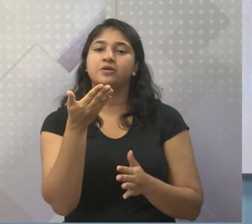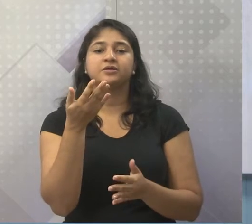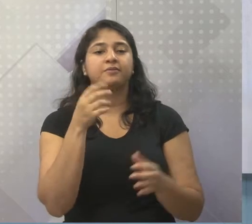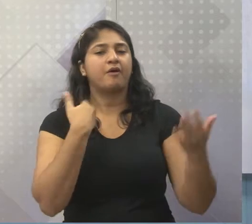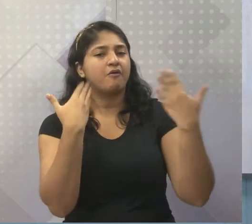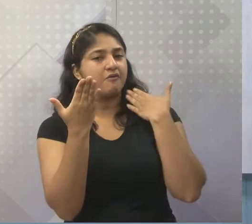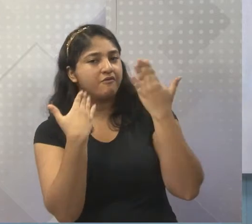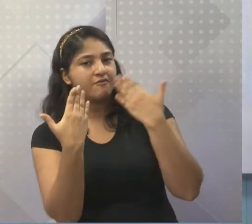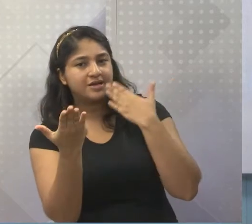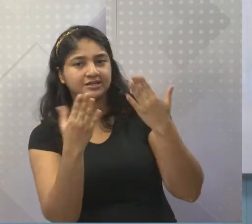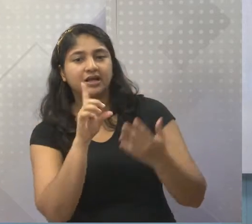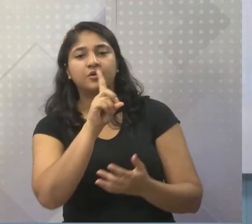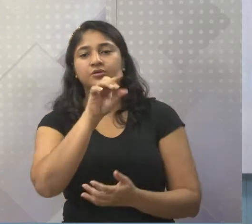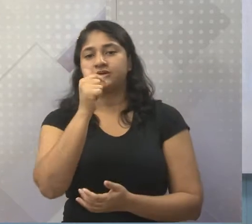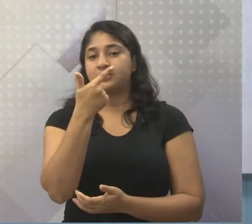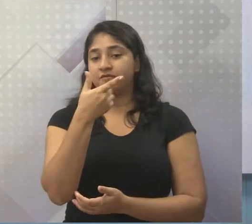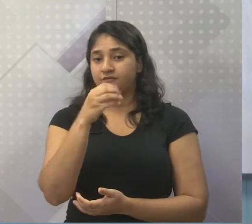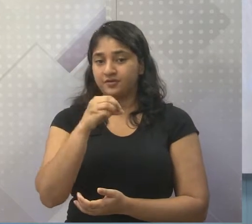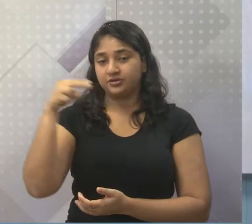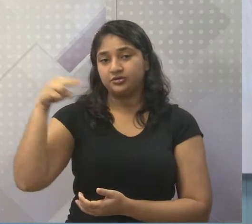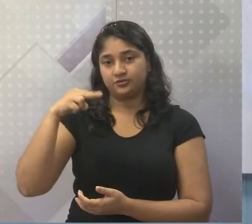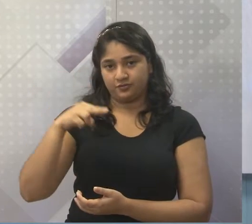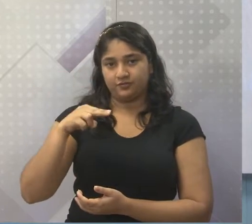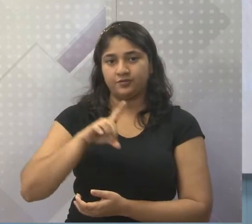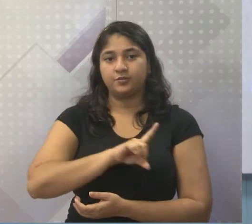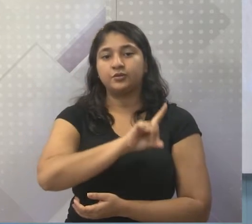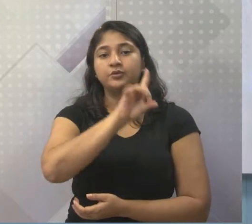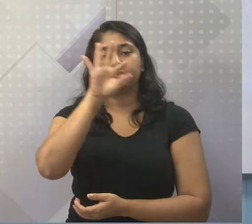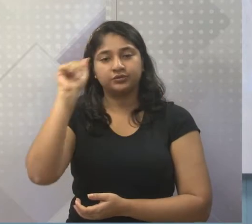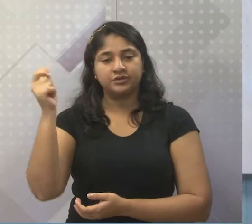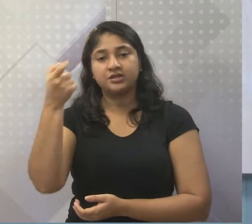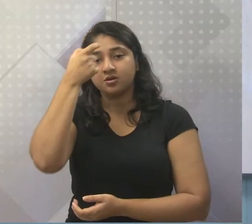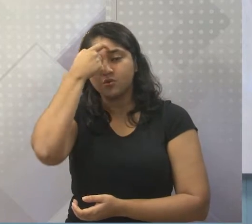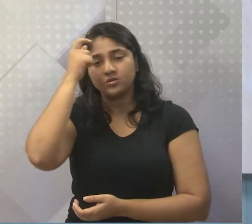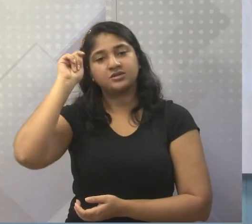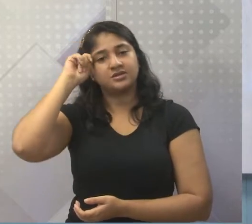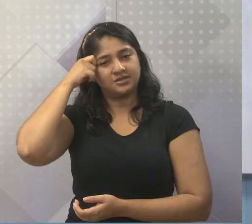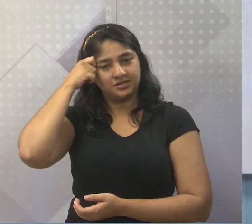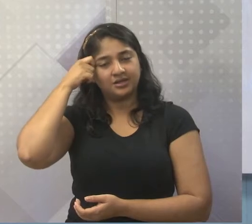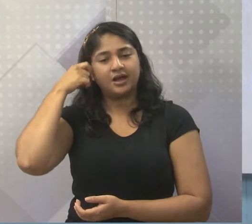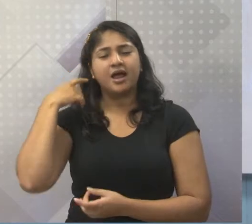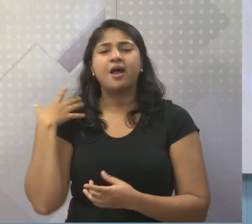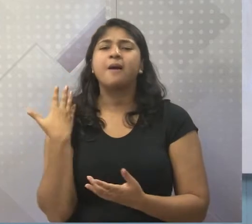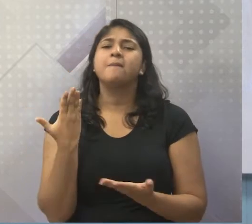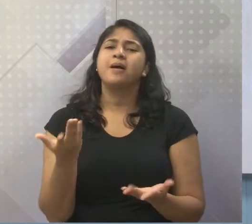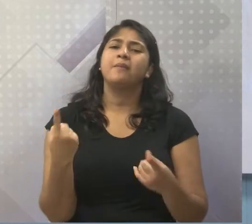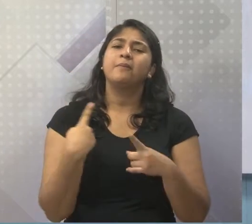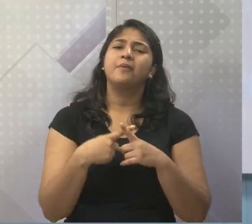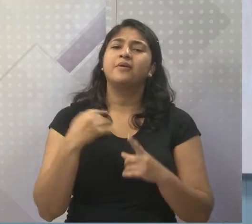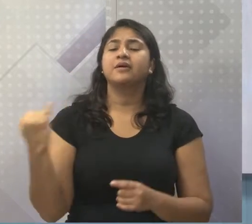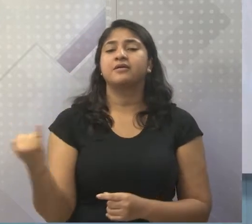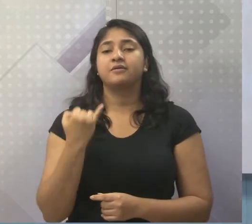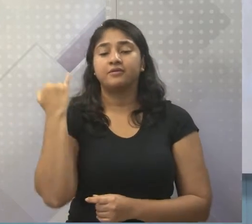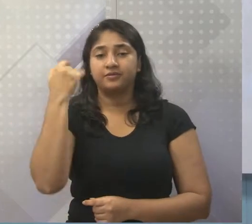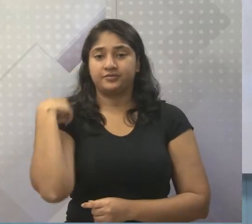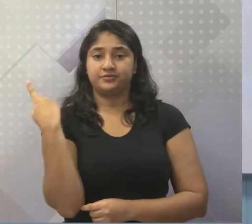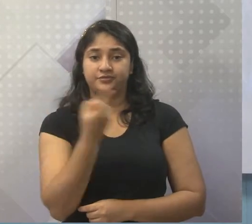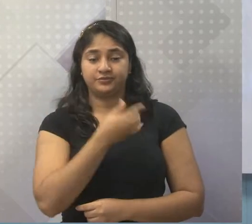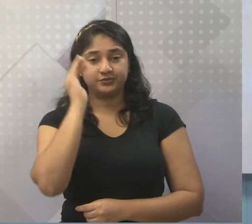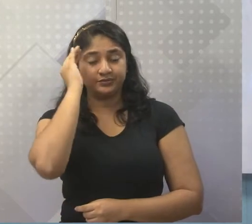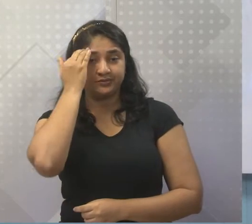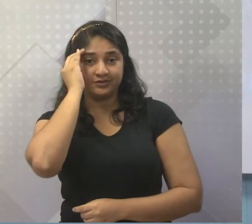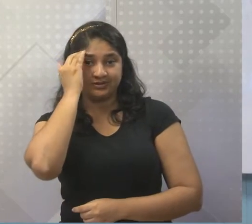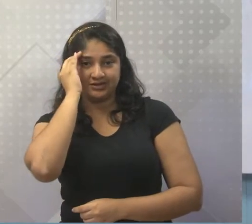de novembro, dia da consciência negra. E por que, professora Mestre, é tão importante a gente entender a